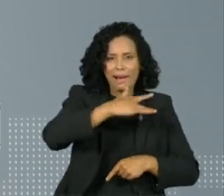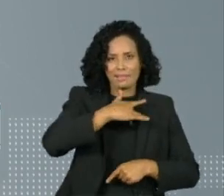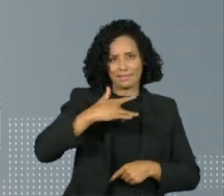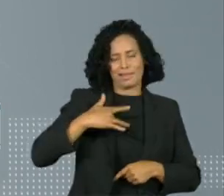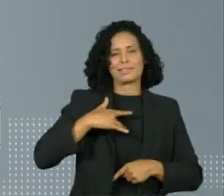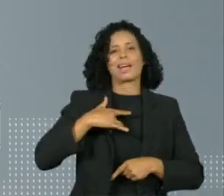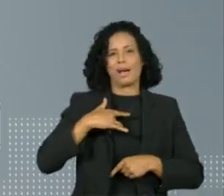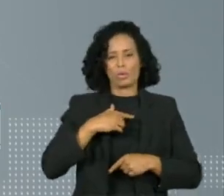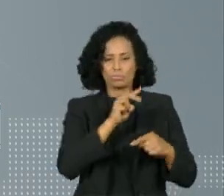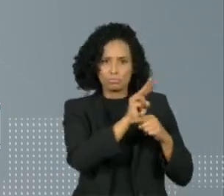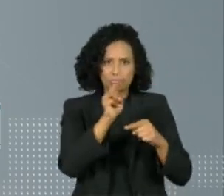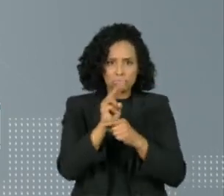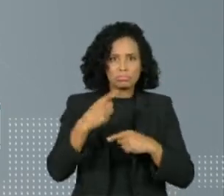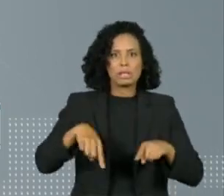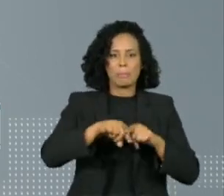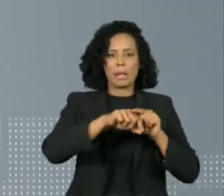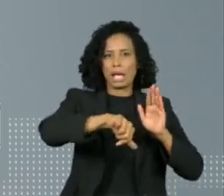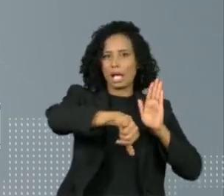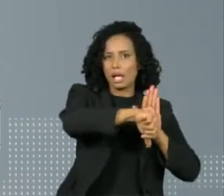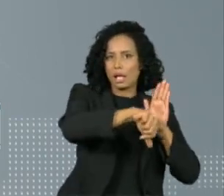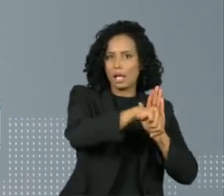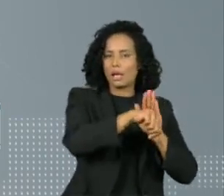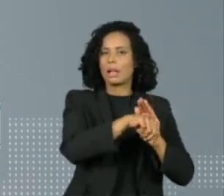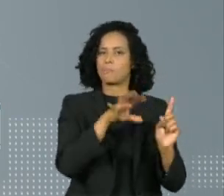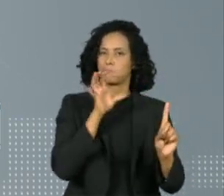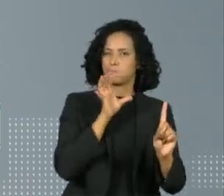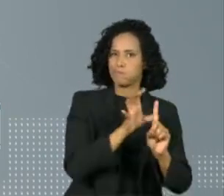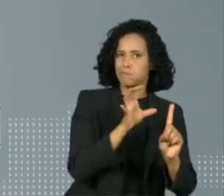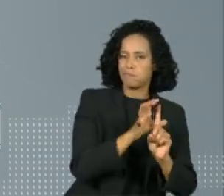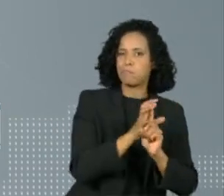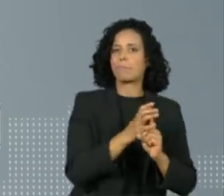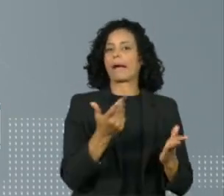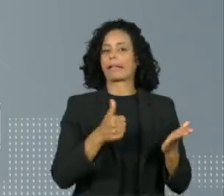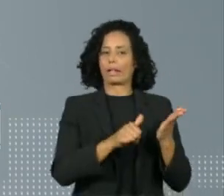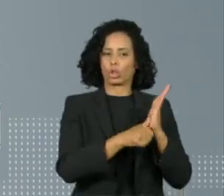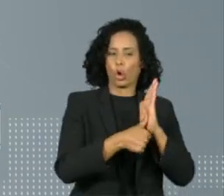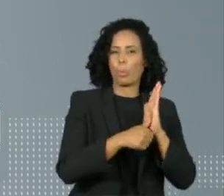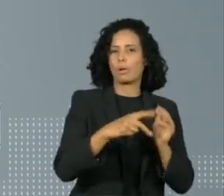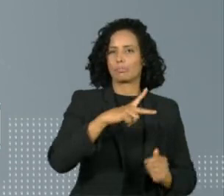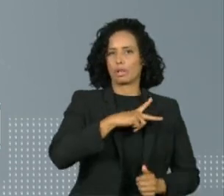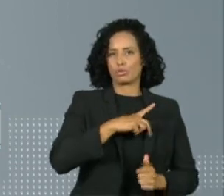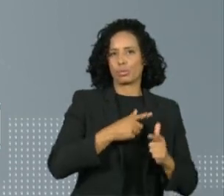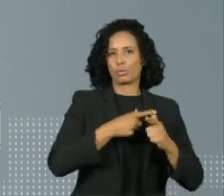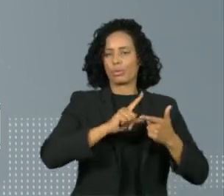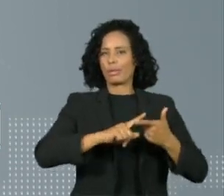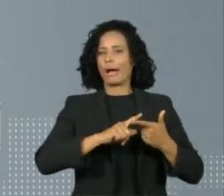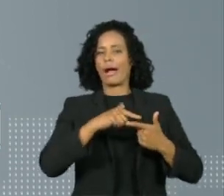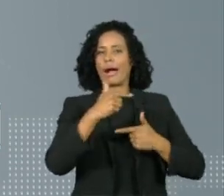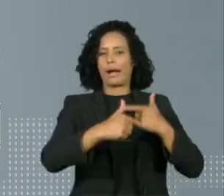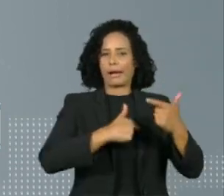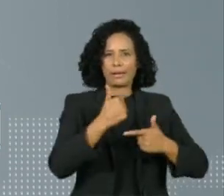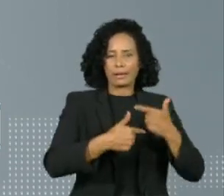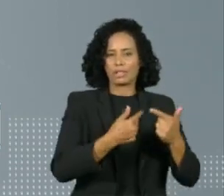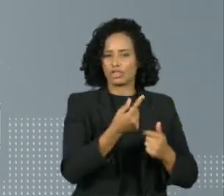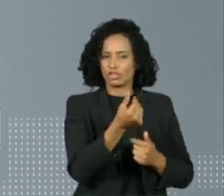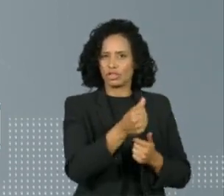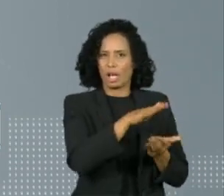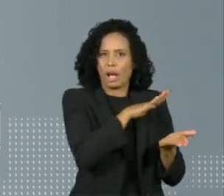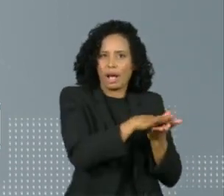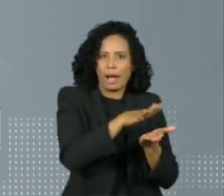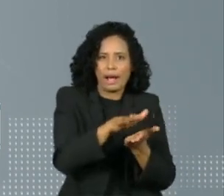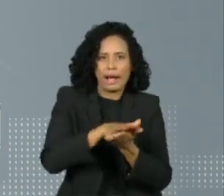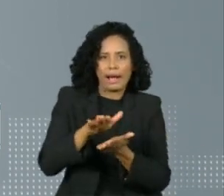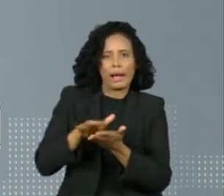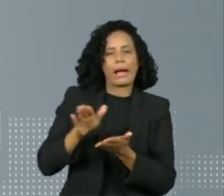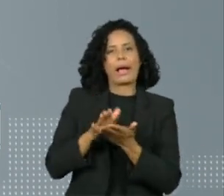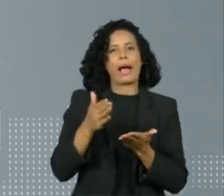Obrigada. Crime, falsificação de documento particular, emprego irregular de verba pública, charlatanismo,